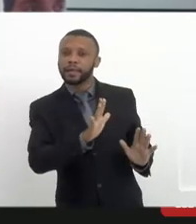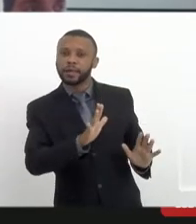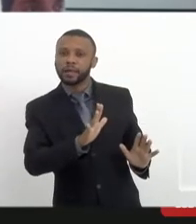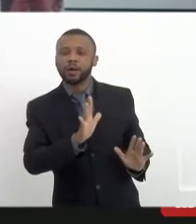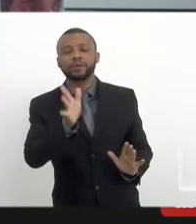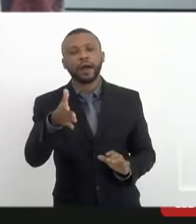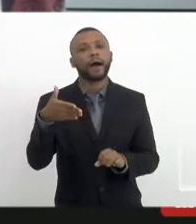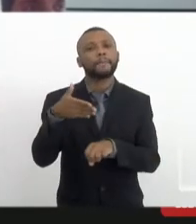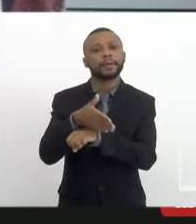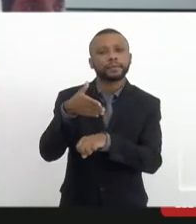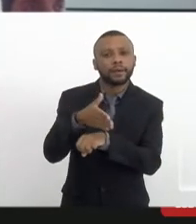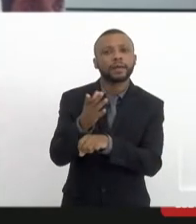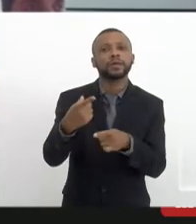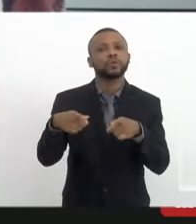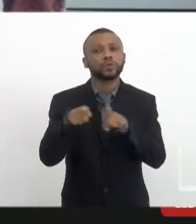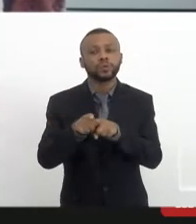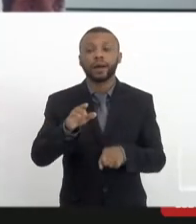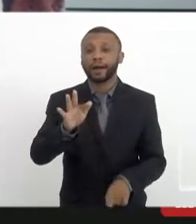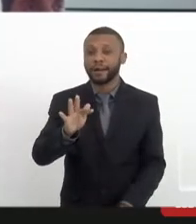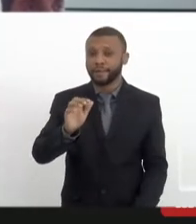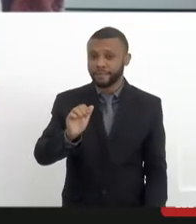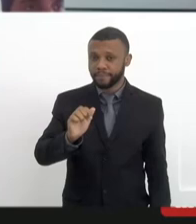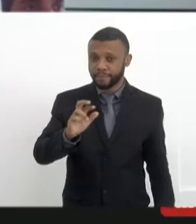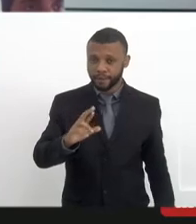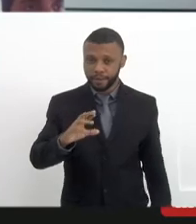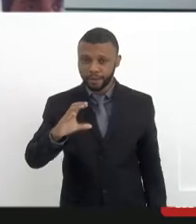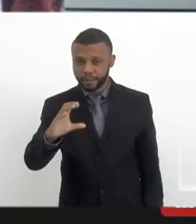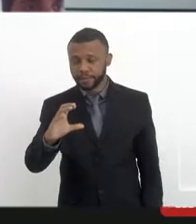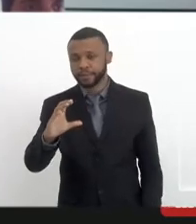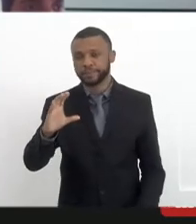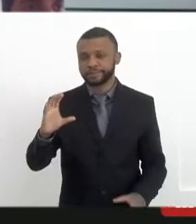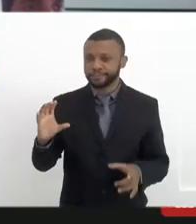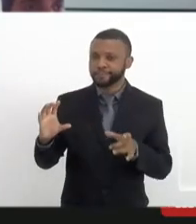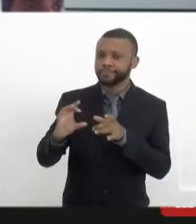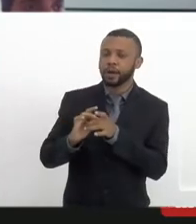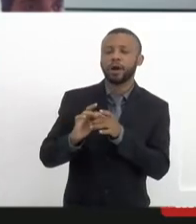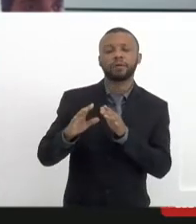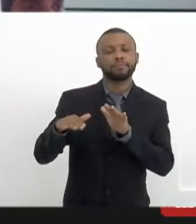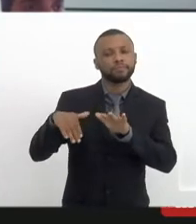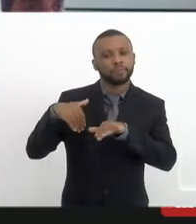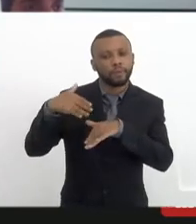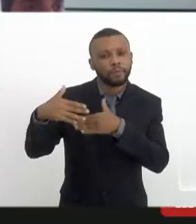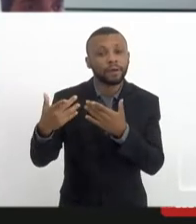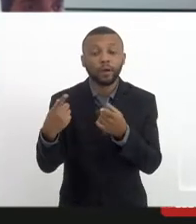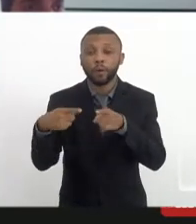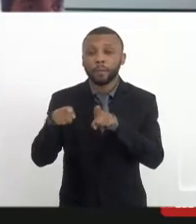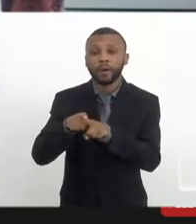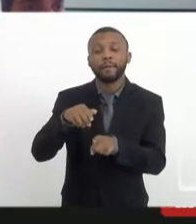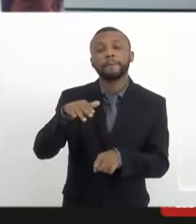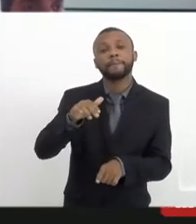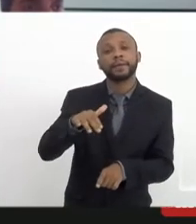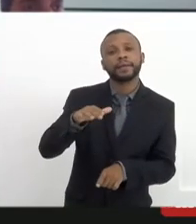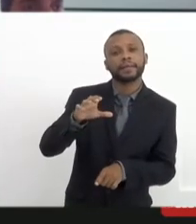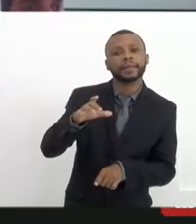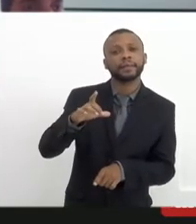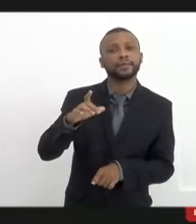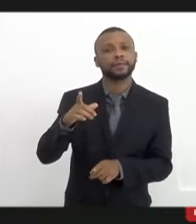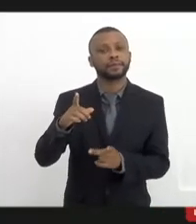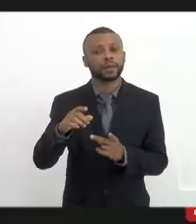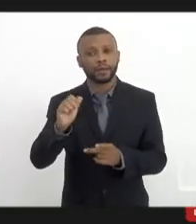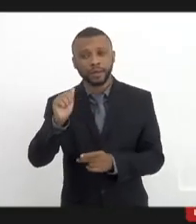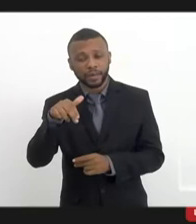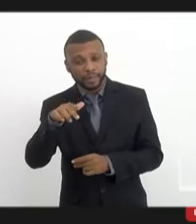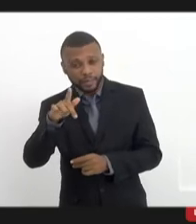participei, junto à FARC, com a Mônica Santos, também o companheiro Mink, Tião Santos, o Ângel